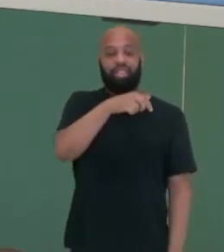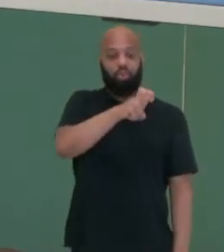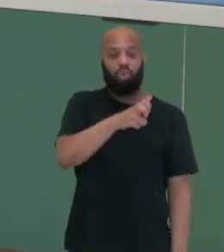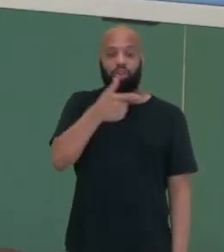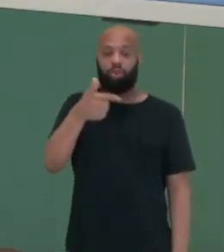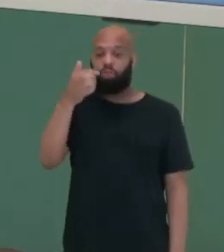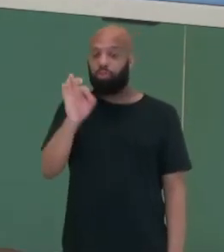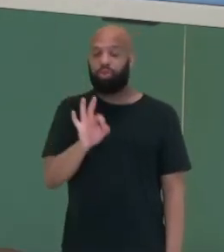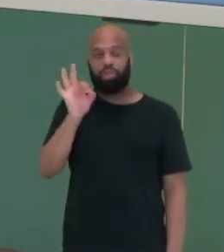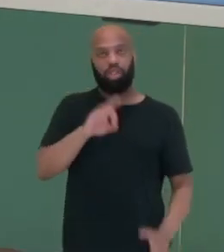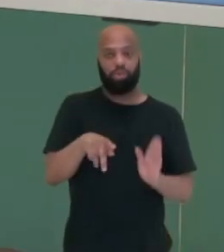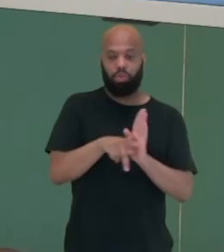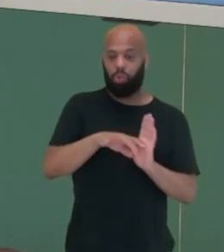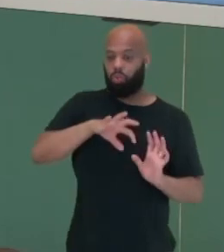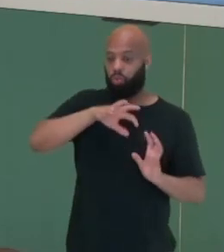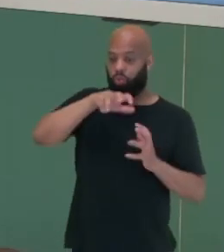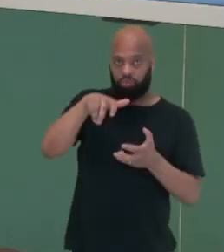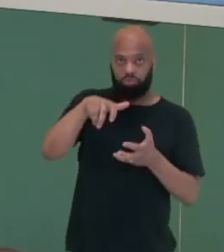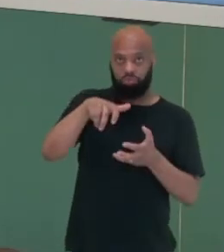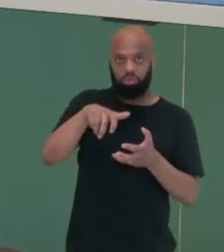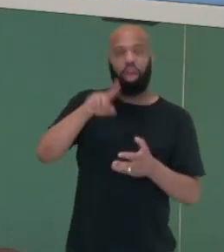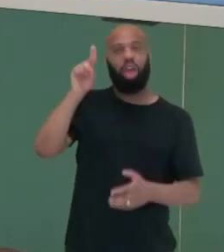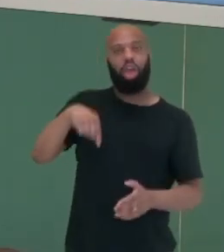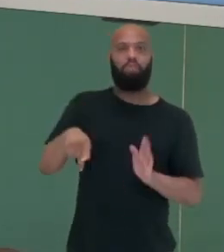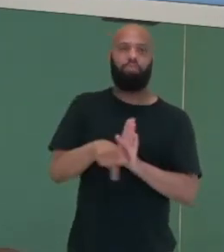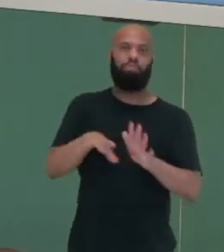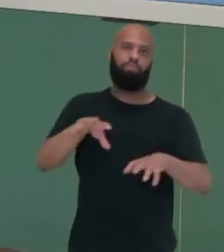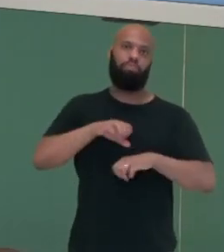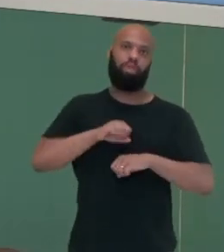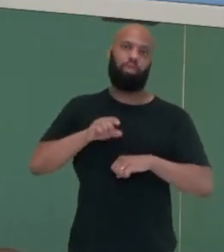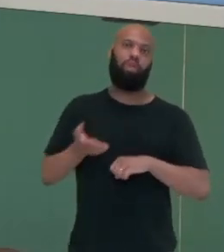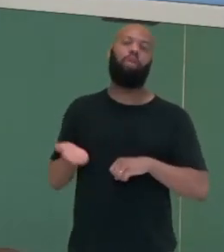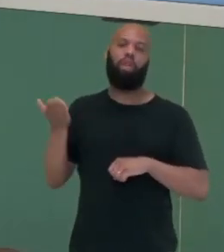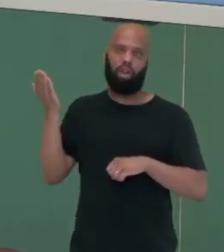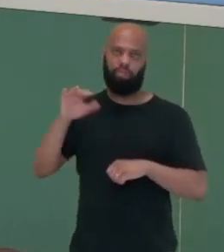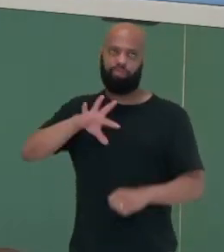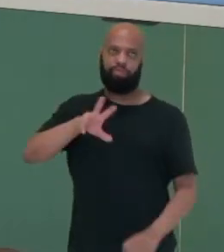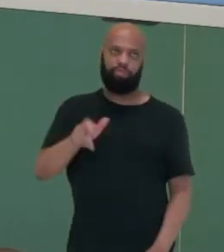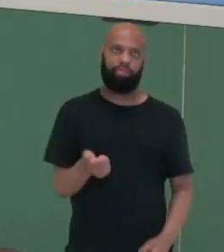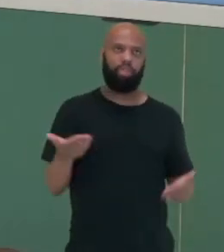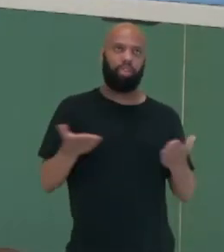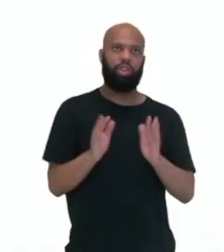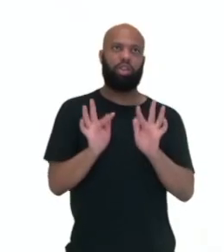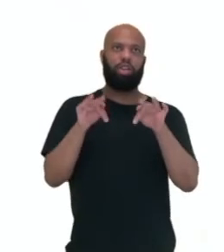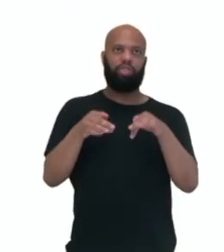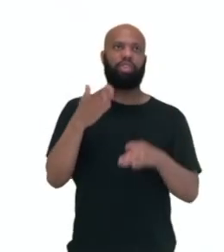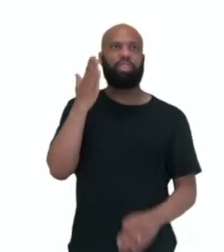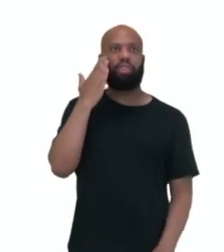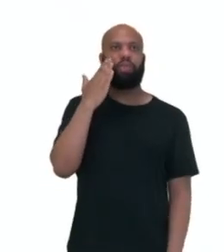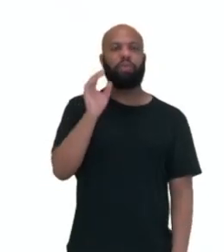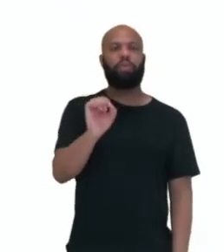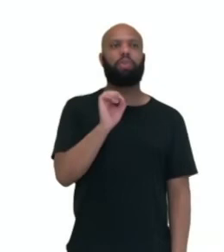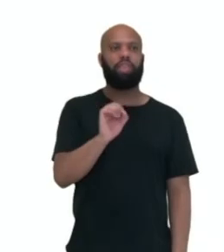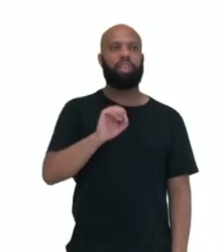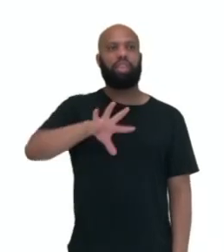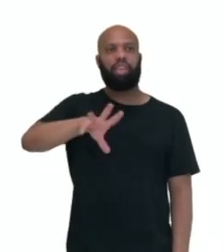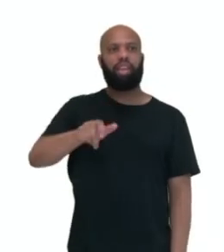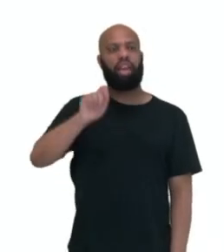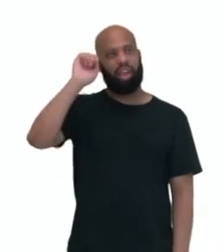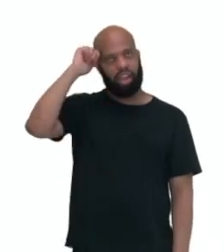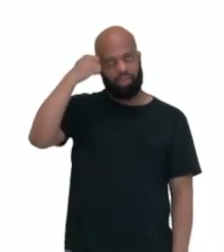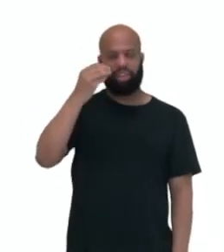,7 milhões de habitantes atualmente. E pra finalizar, sabemos que a África vem